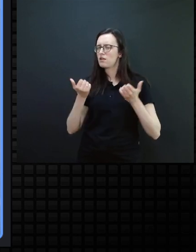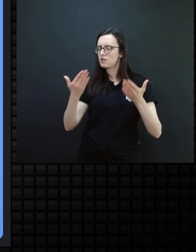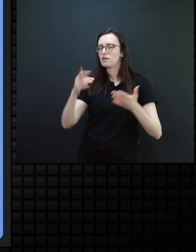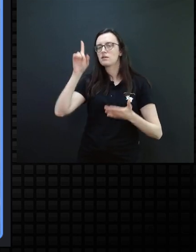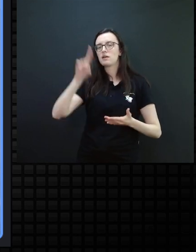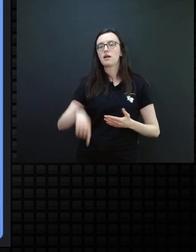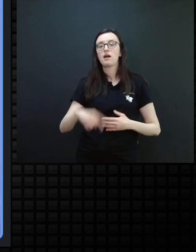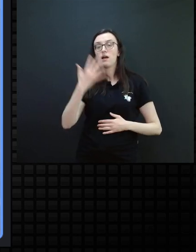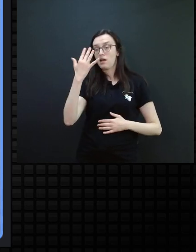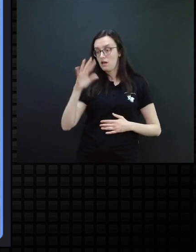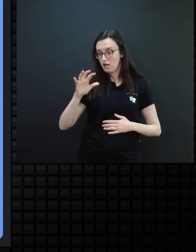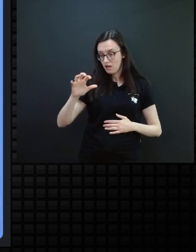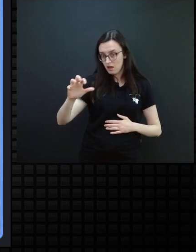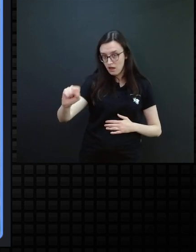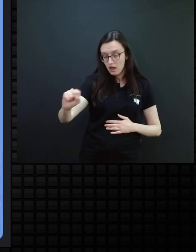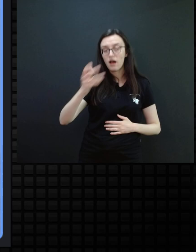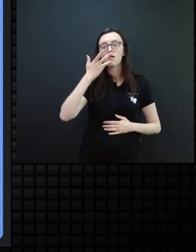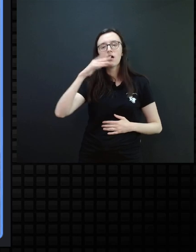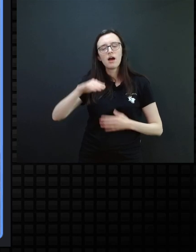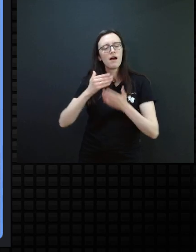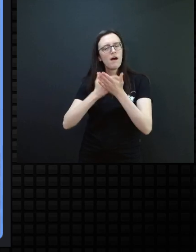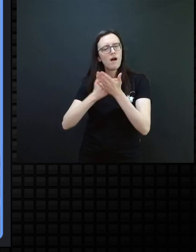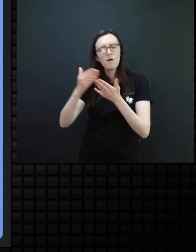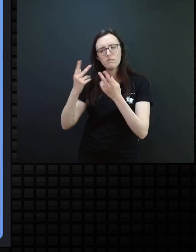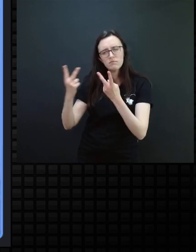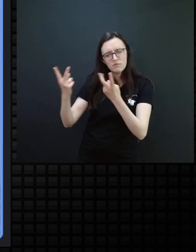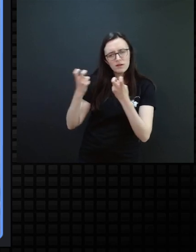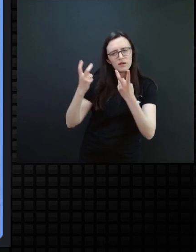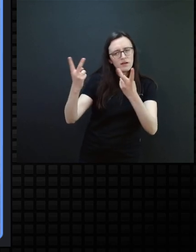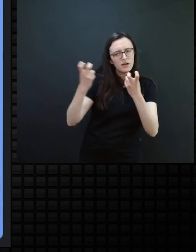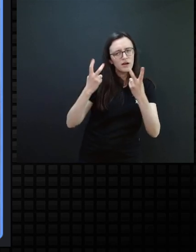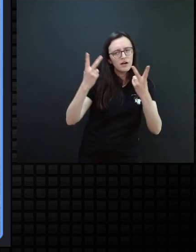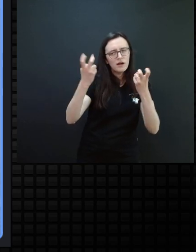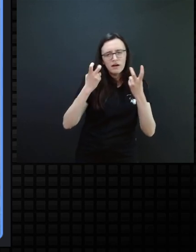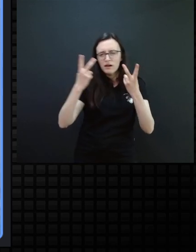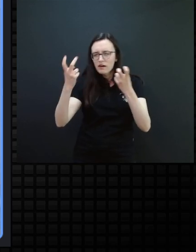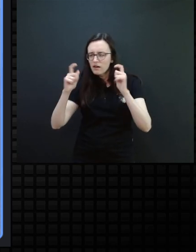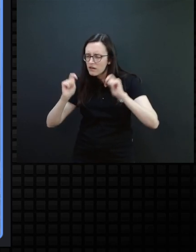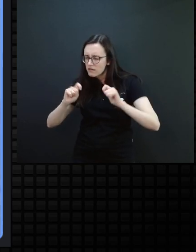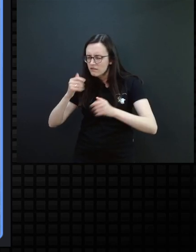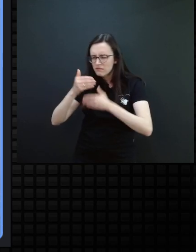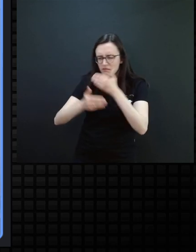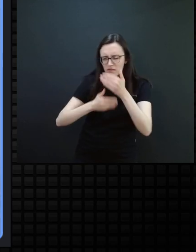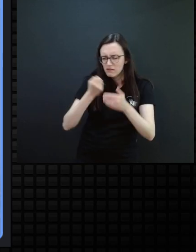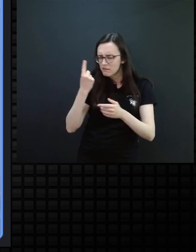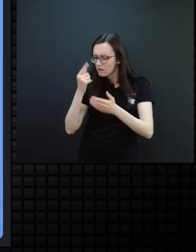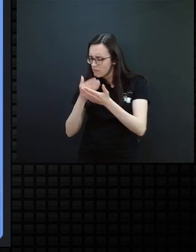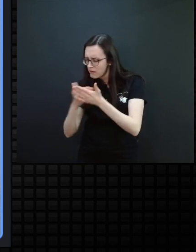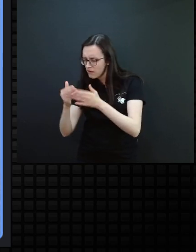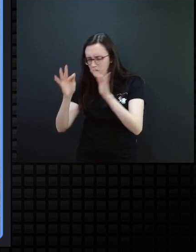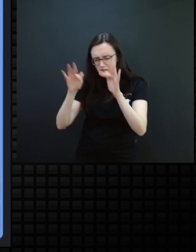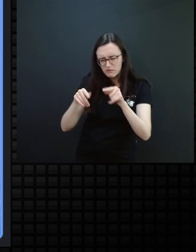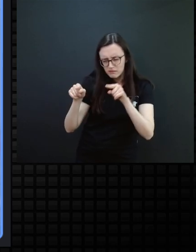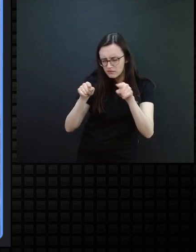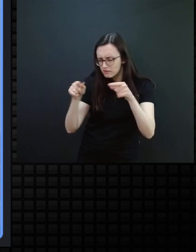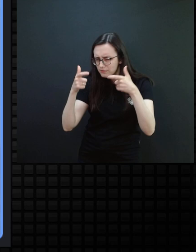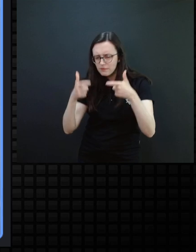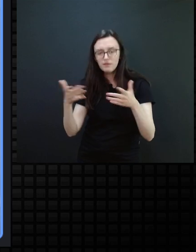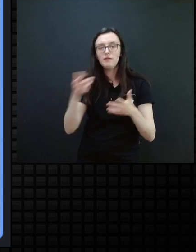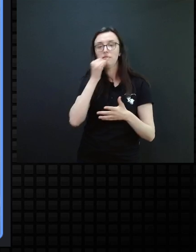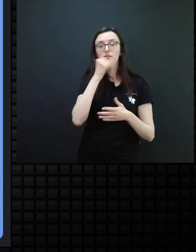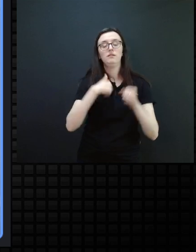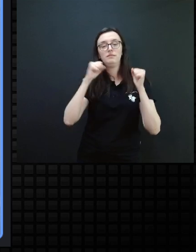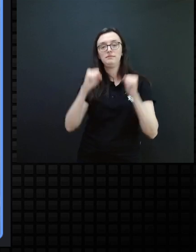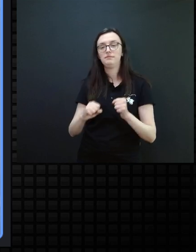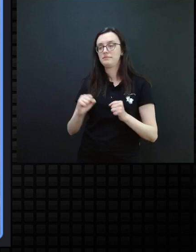um toque para a criança começar a perceber até o começou, terminou. Então, por exemplo, eu posso